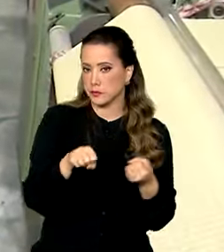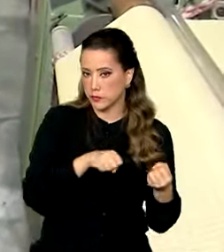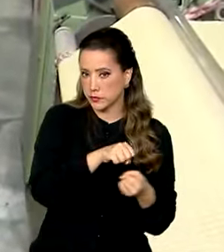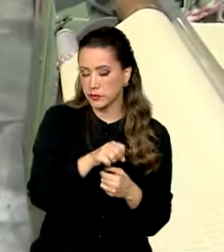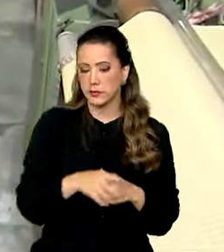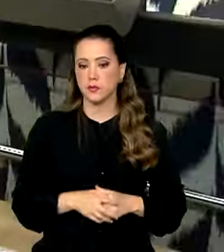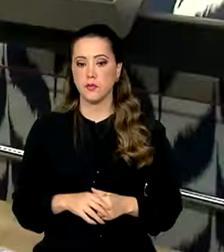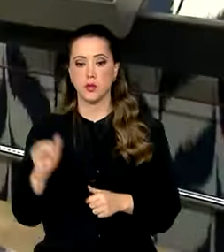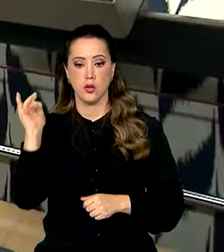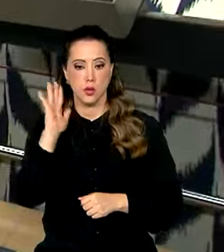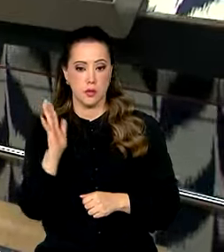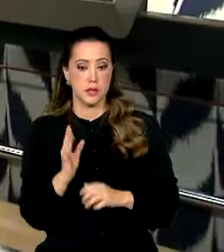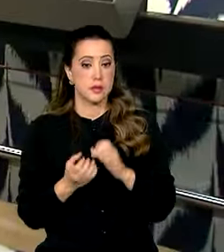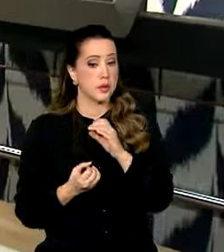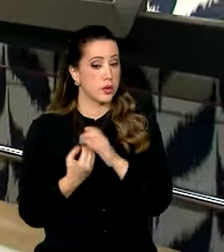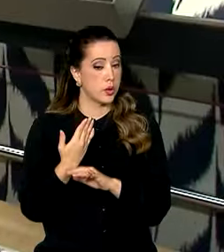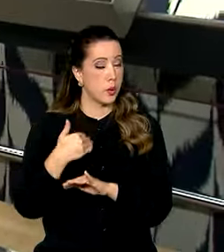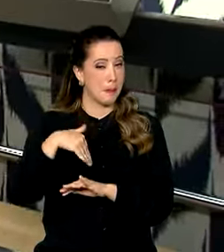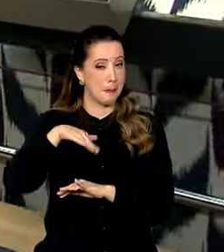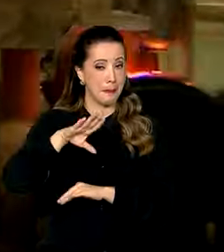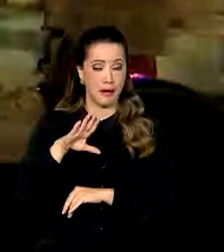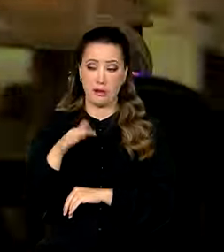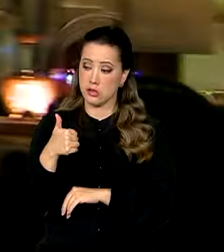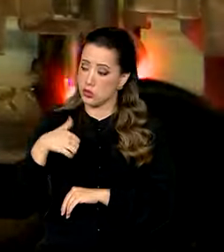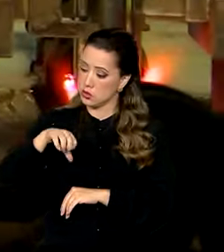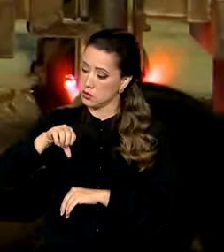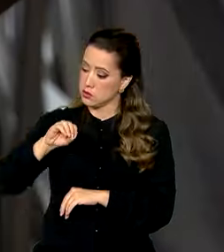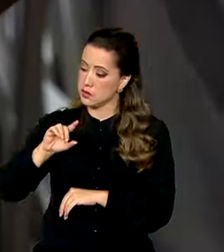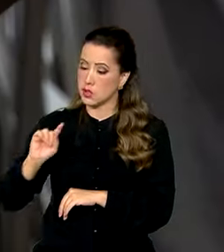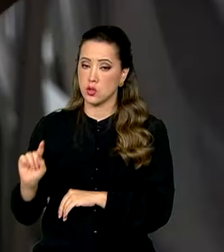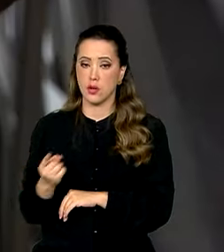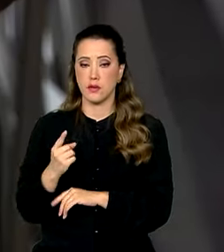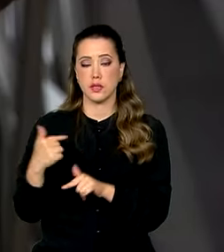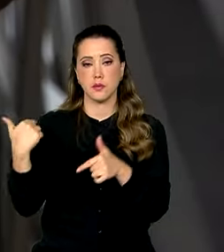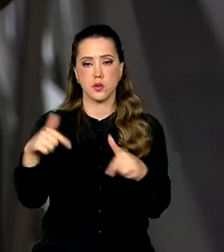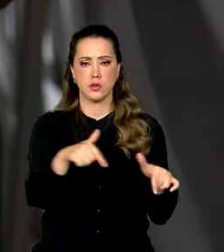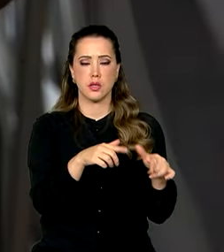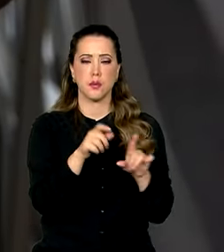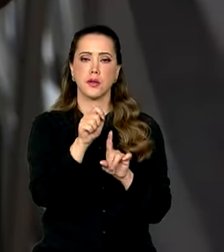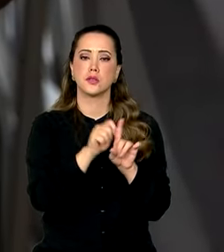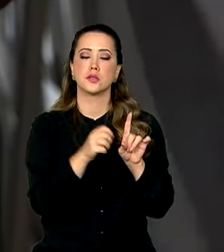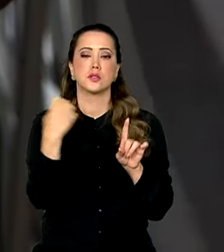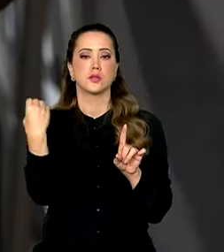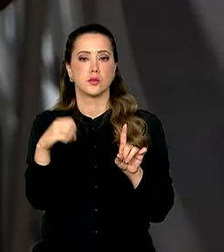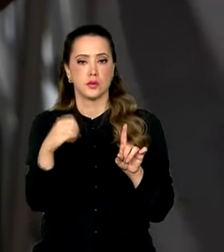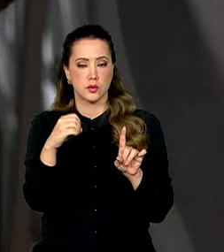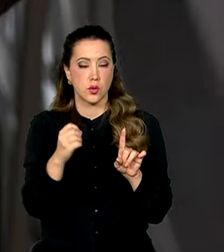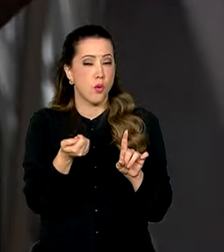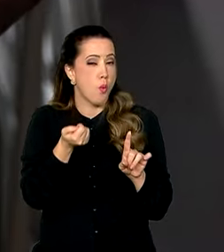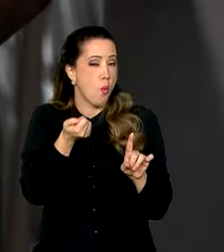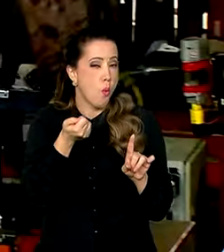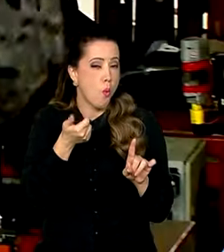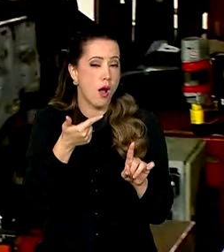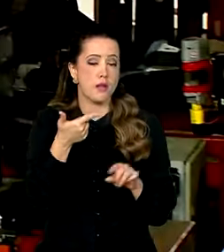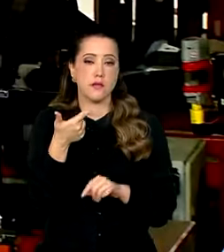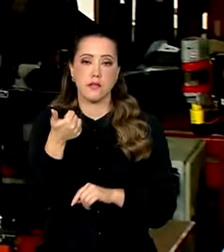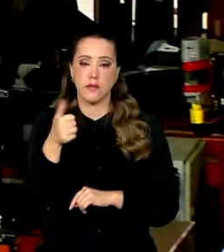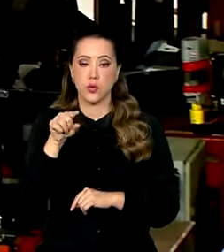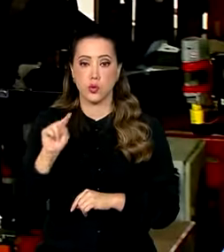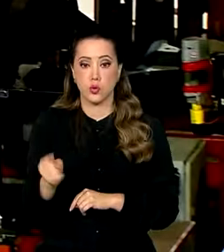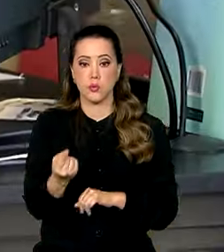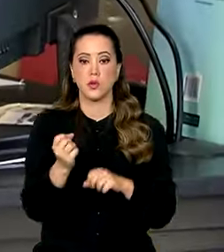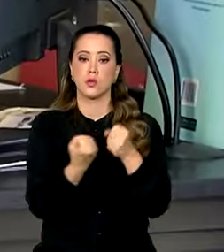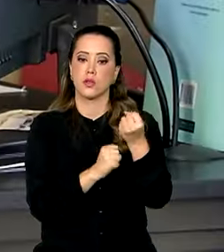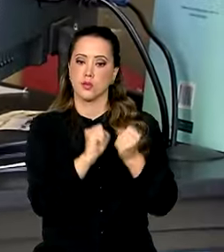O Brasil criou mais de 190 mil empregos em outubro. Foram quase 21 mil na